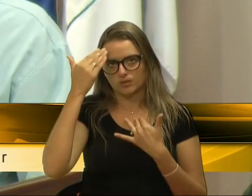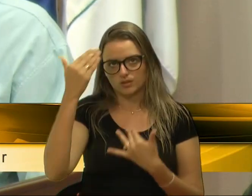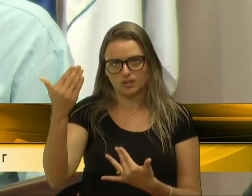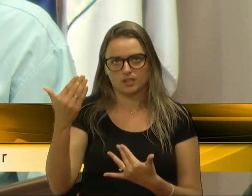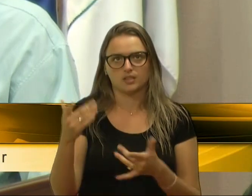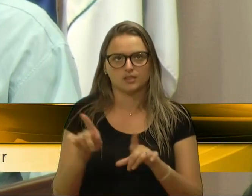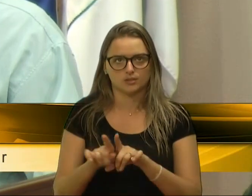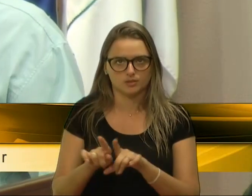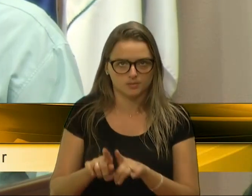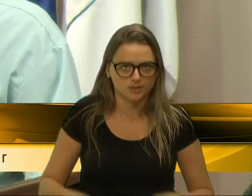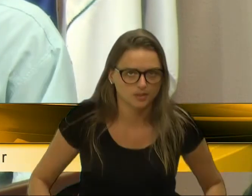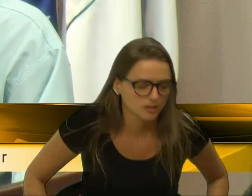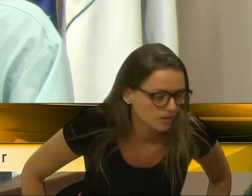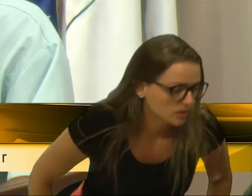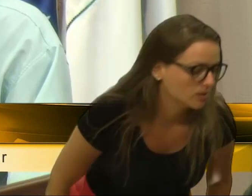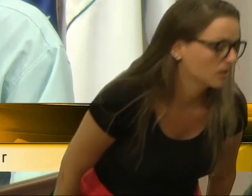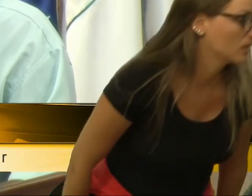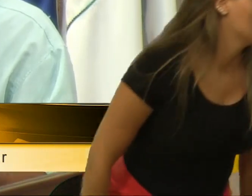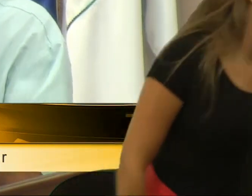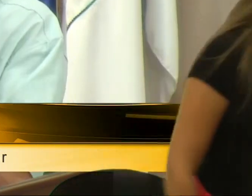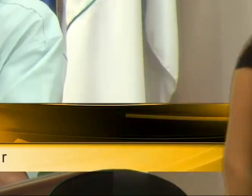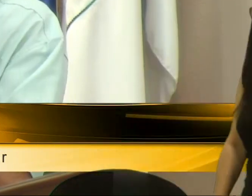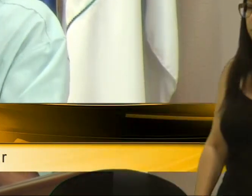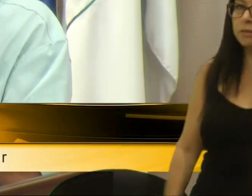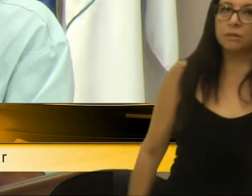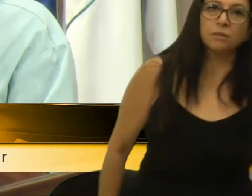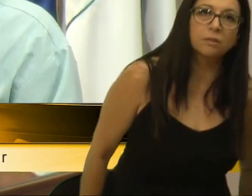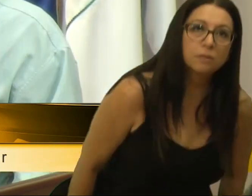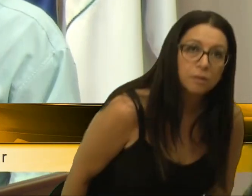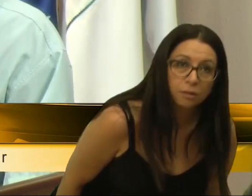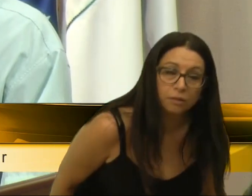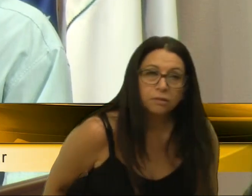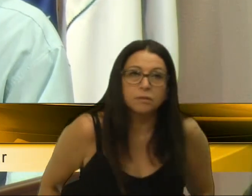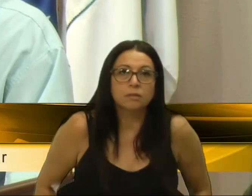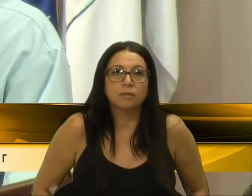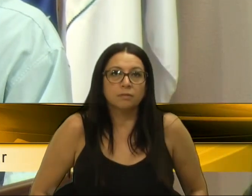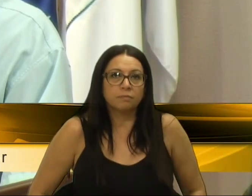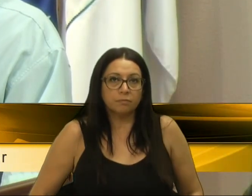o apoio e a parceria. Bom,